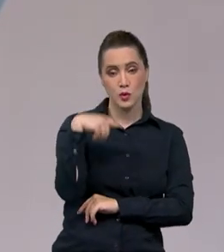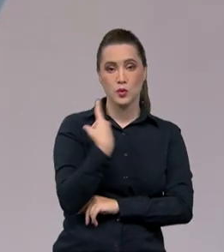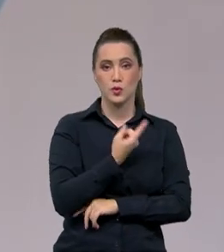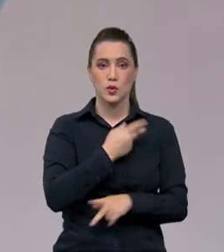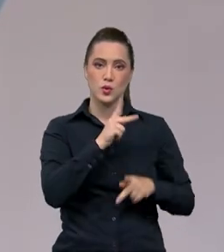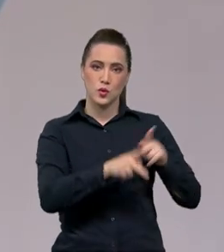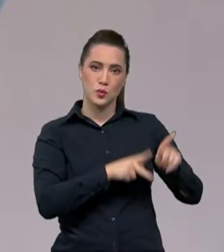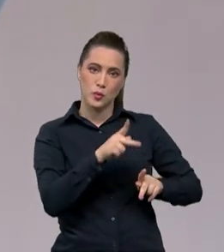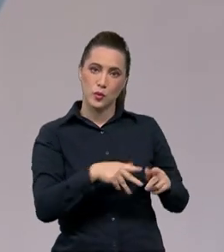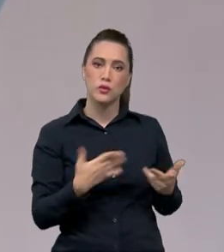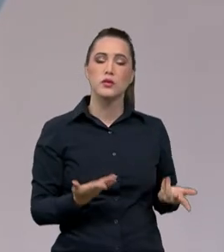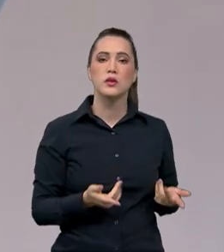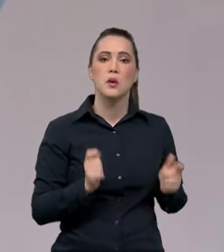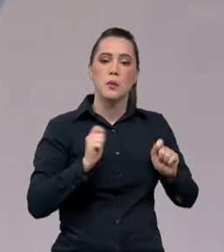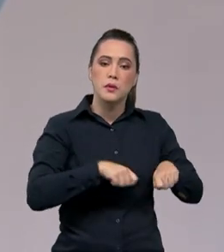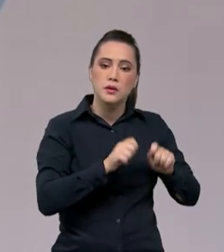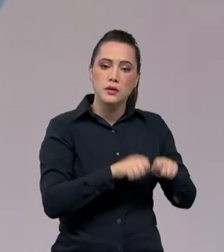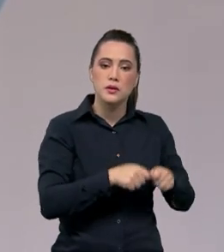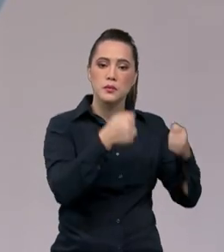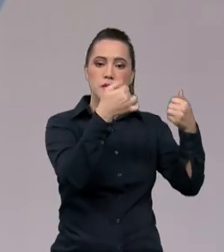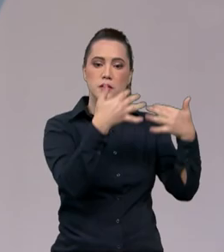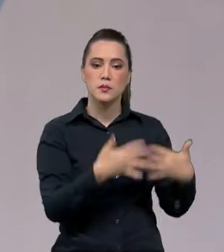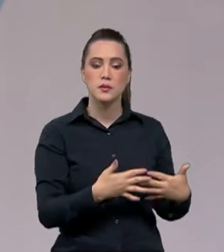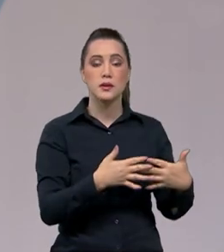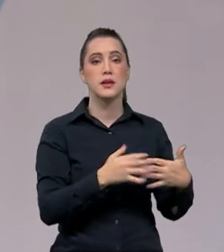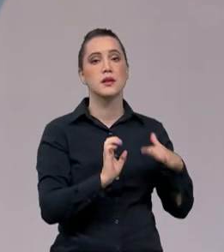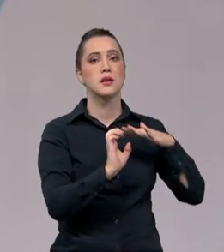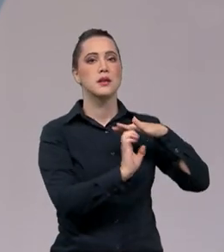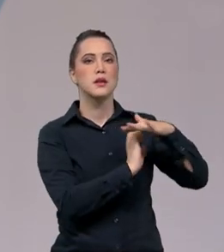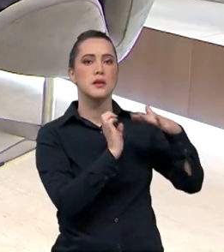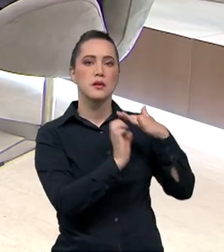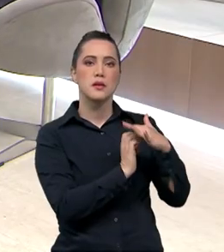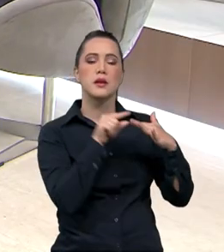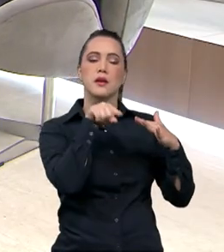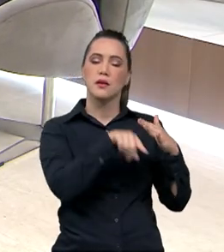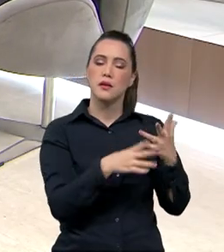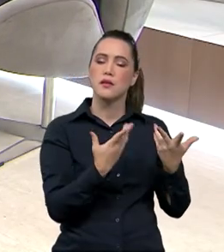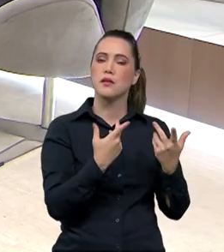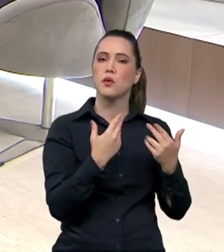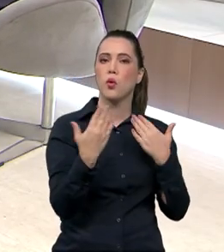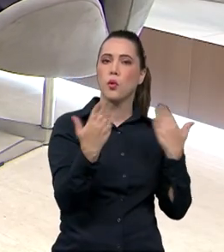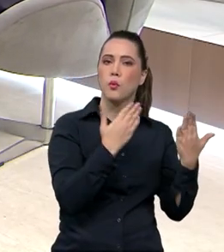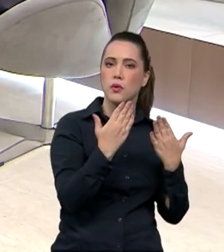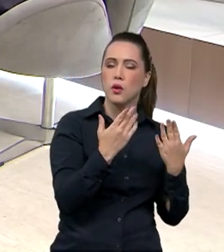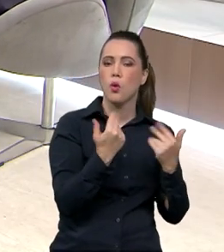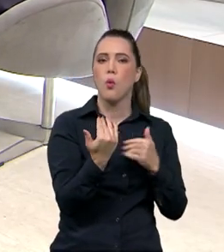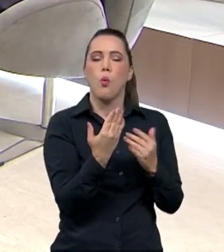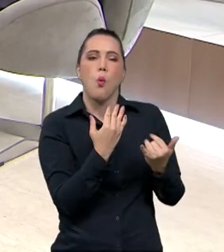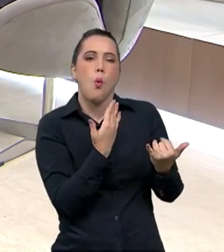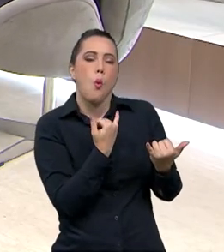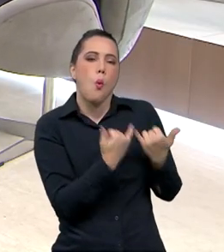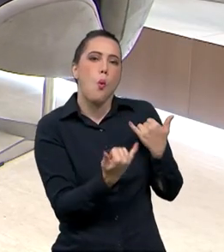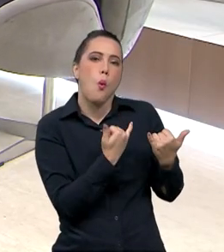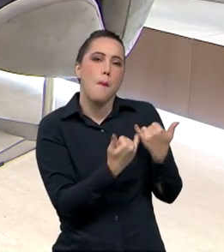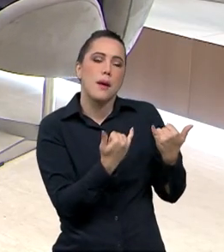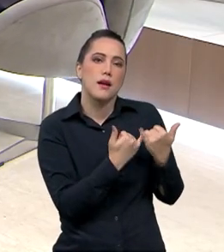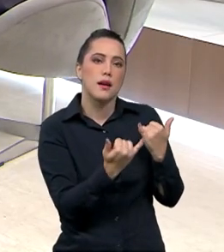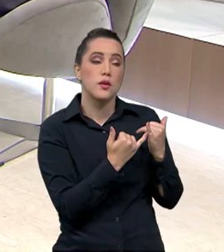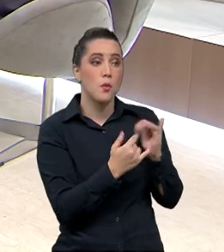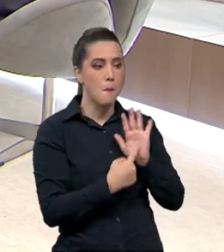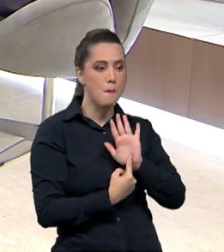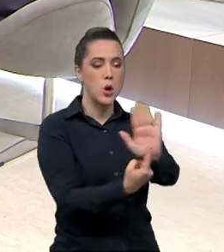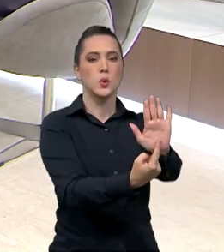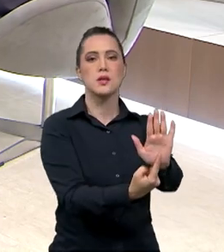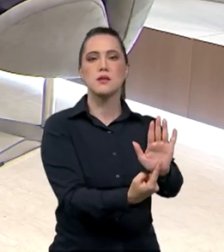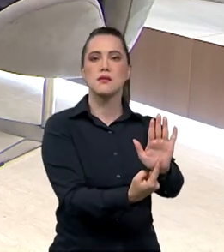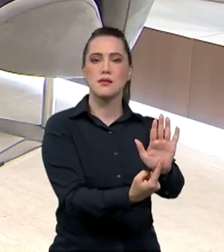então, dizer que a Embratur é uma agência que funciona basicamente como uma vitrine do turismo